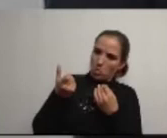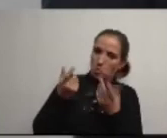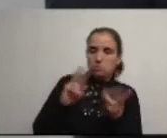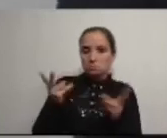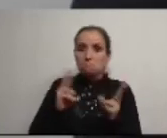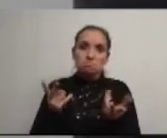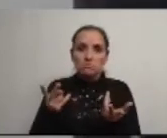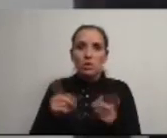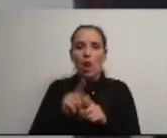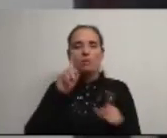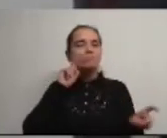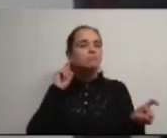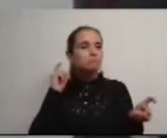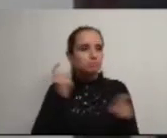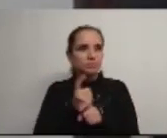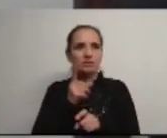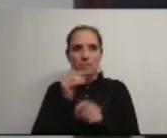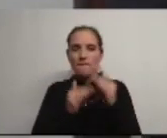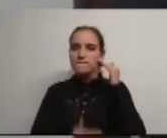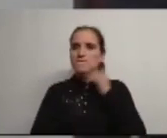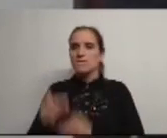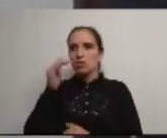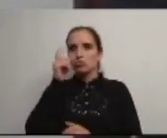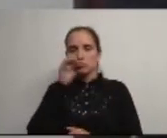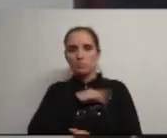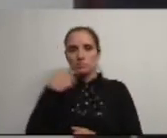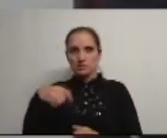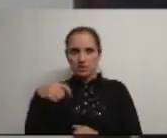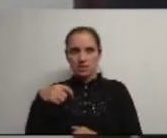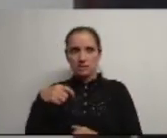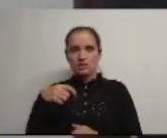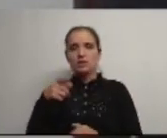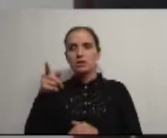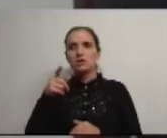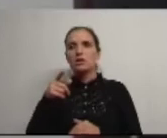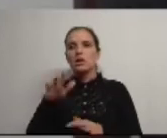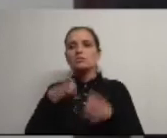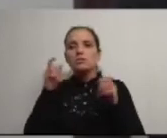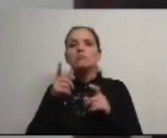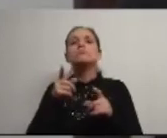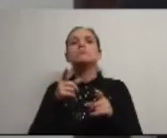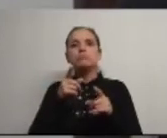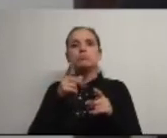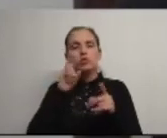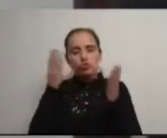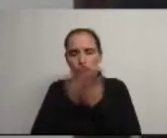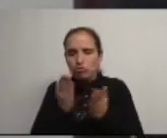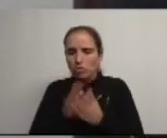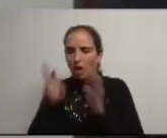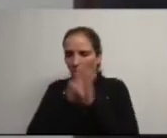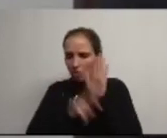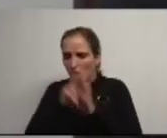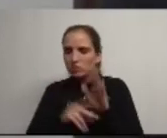requer-se um grau de exigência superior ao Sr. Presidente da Assembleia Municipal no acesso a estudos relatórios e informação